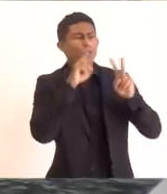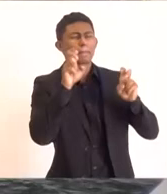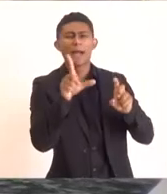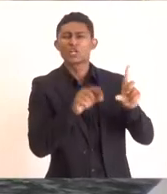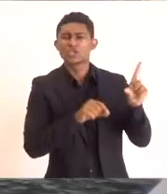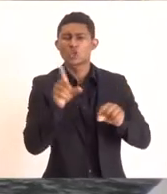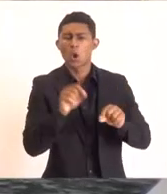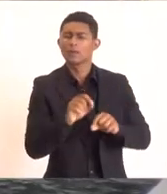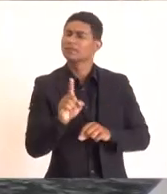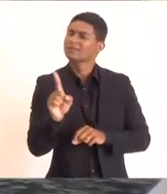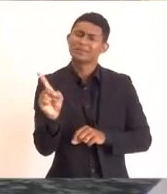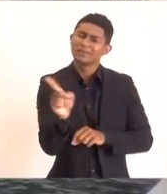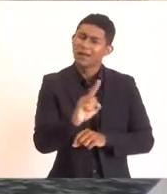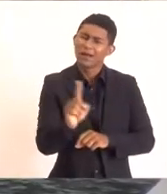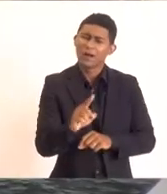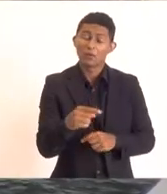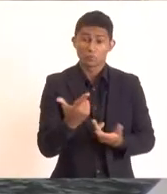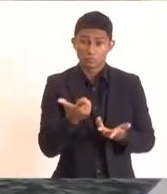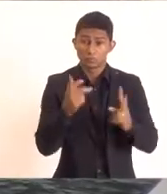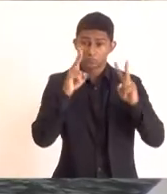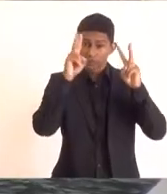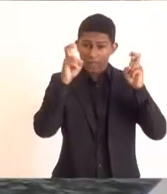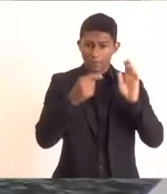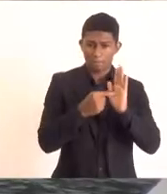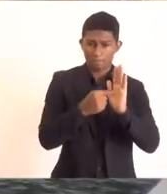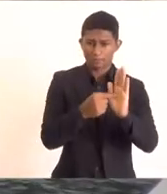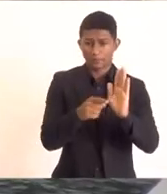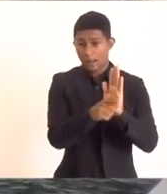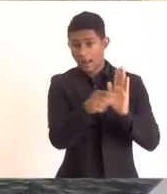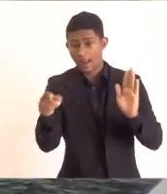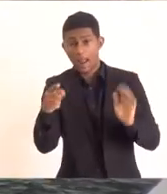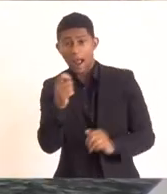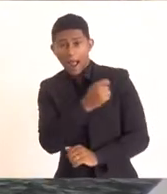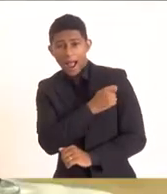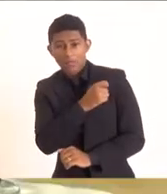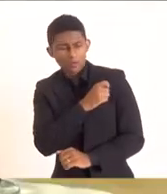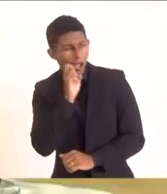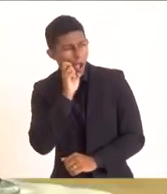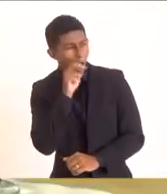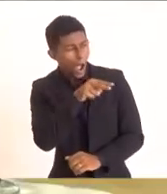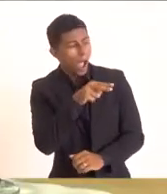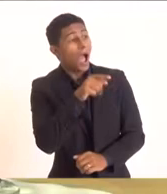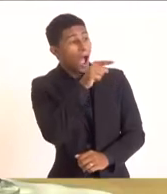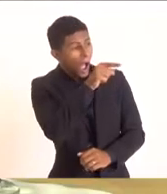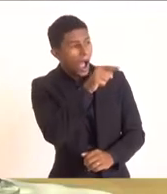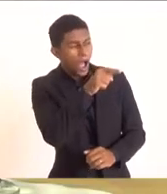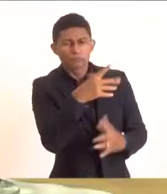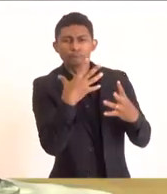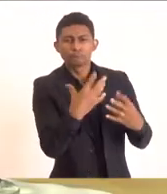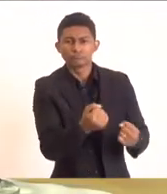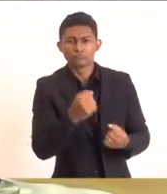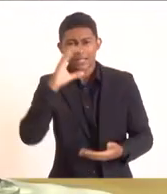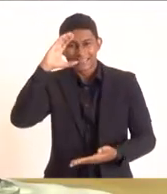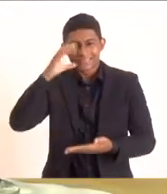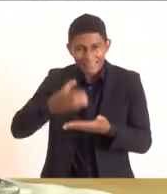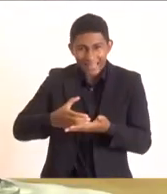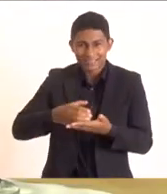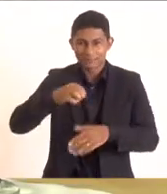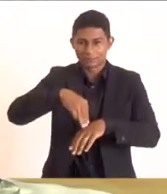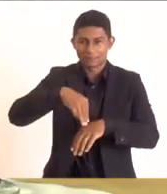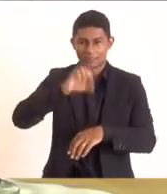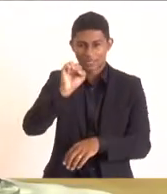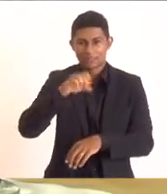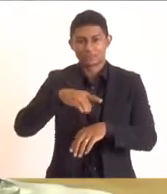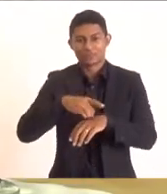O tema é oferecido e ele vai desenvolver uma tese de mestrado, uma tese de doutorado